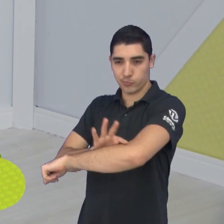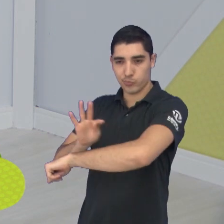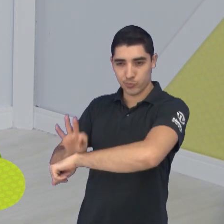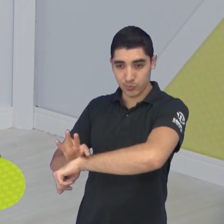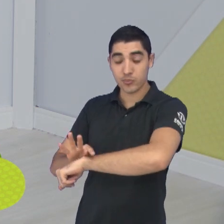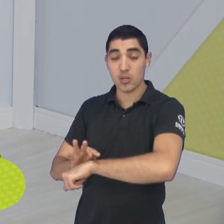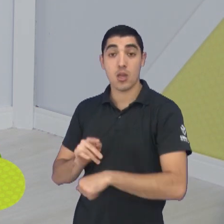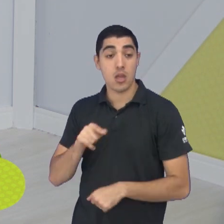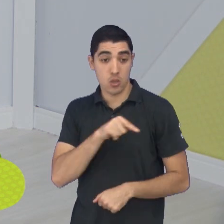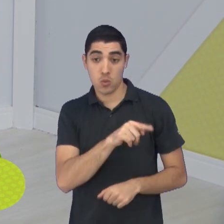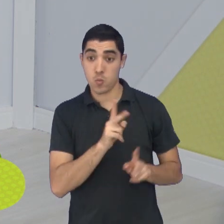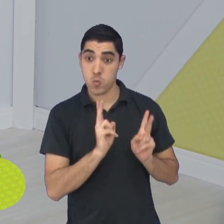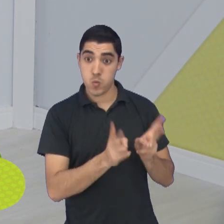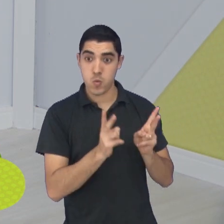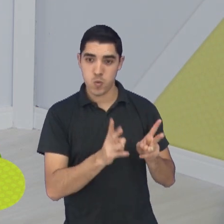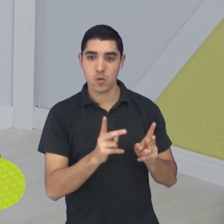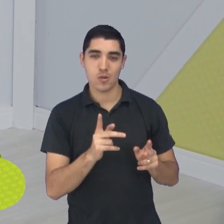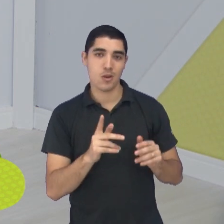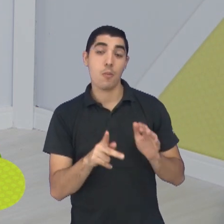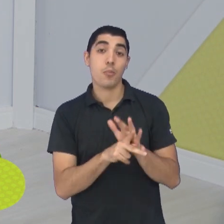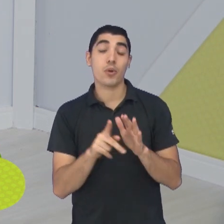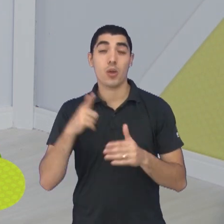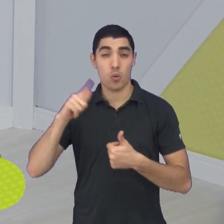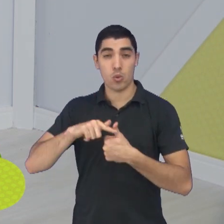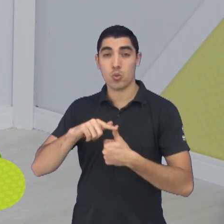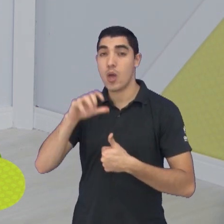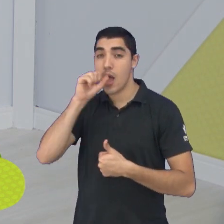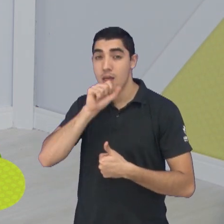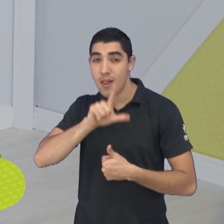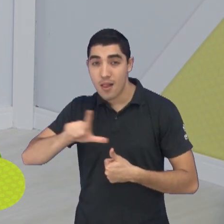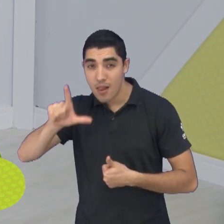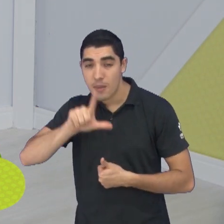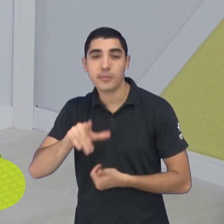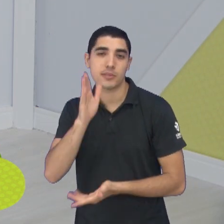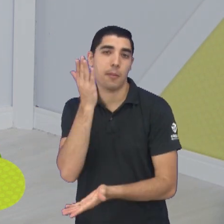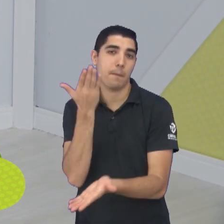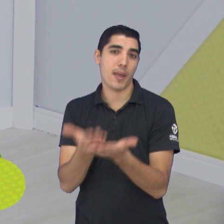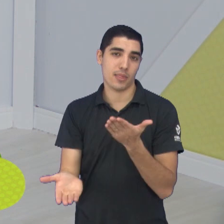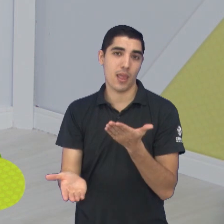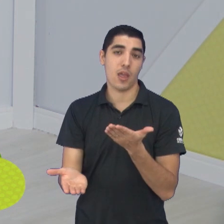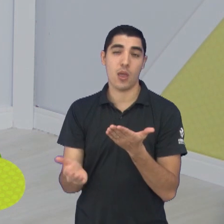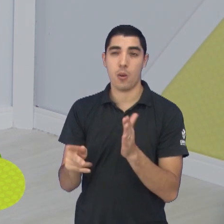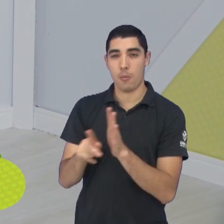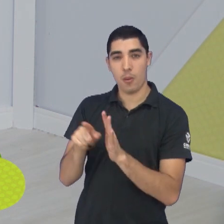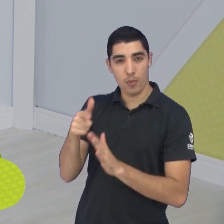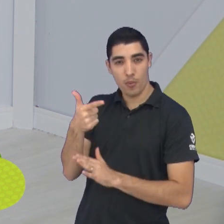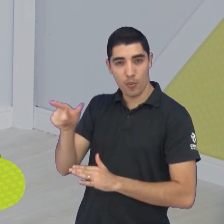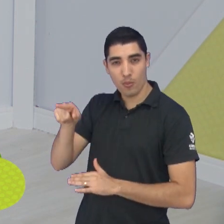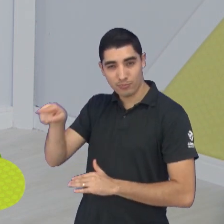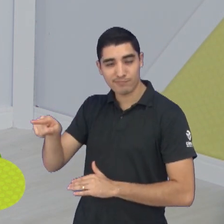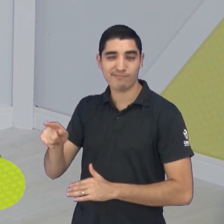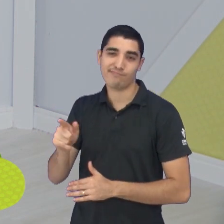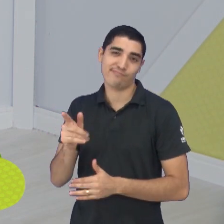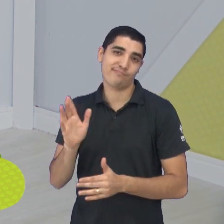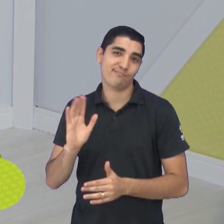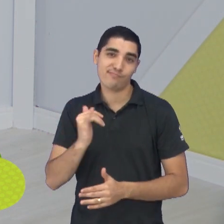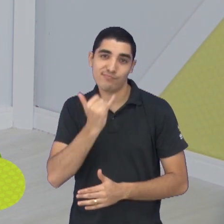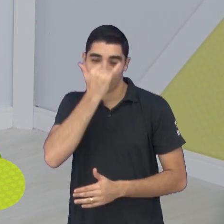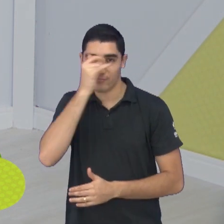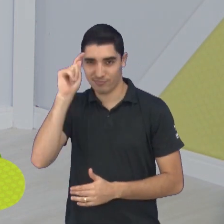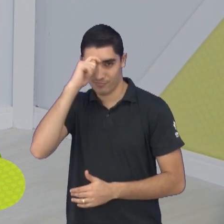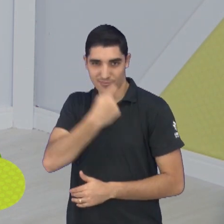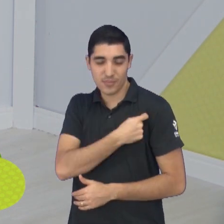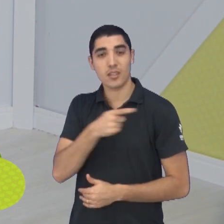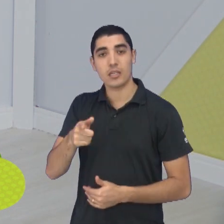Permaneceu na Série A4, pois o Independente de Limeira perdeu fora de casa para o Rio Branco por 2 a 0 e acabou rebaixado ao lado do